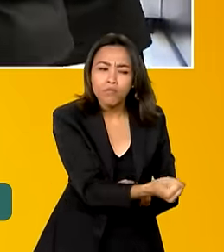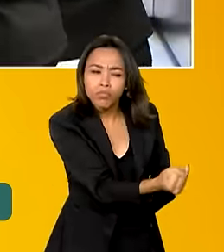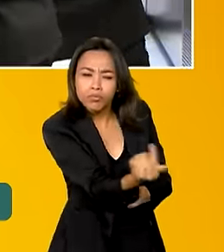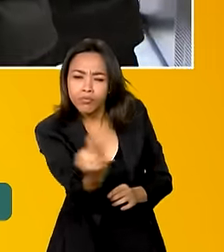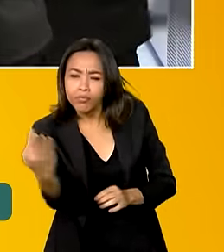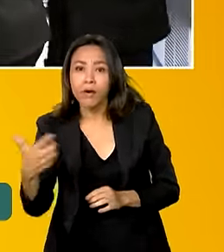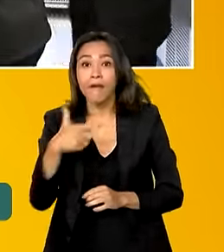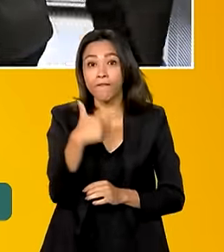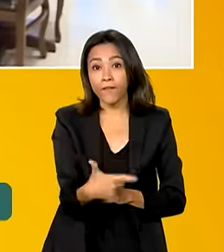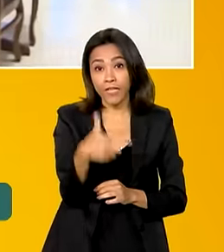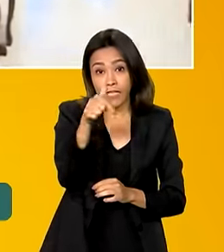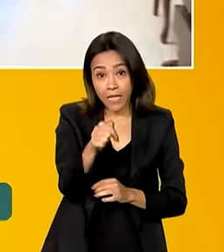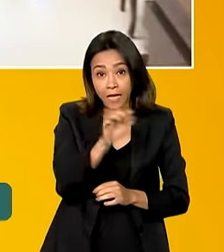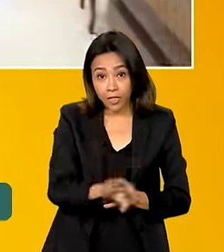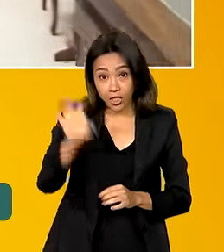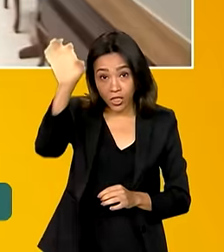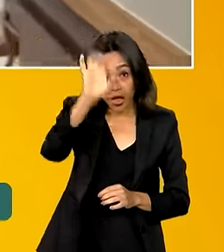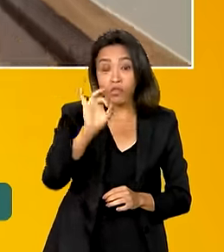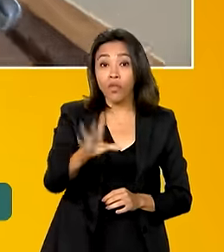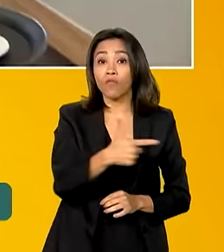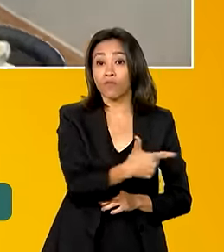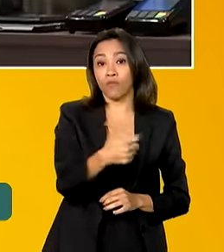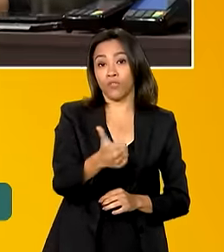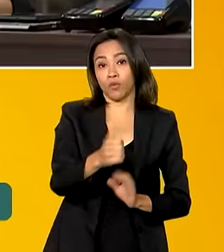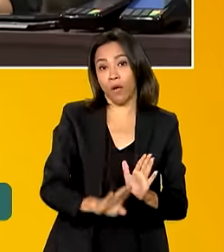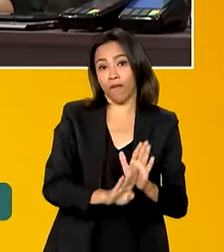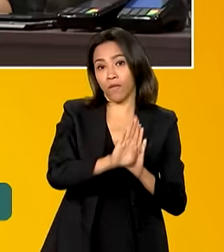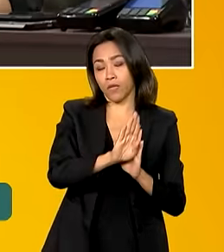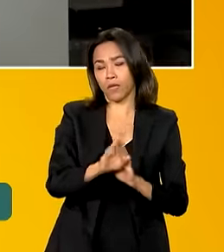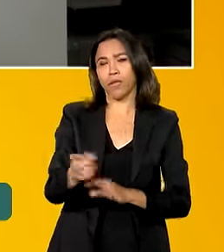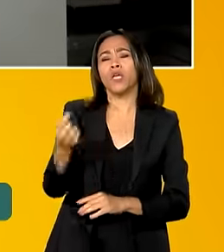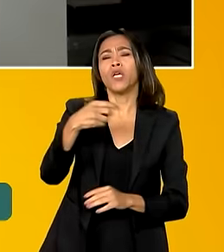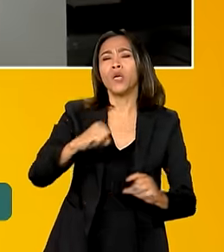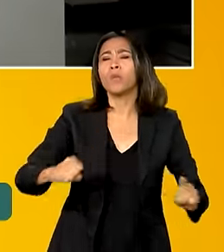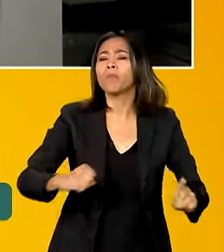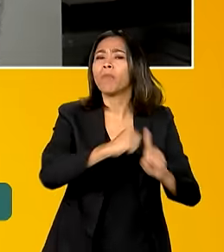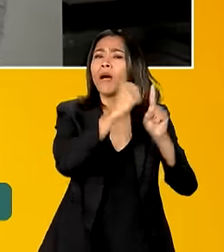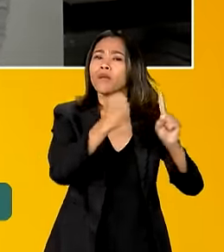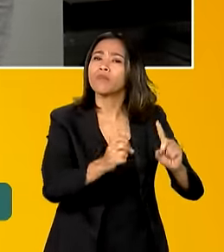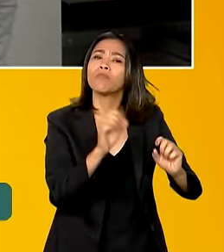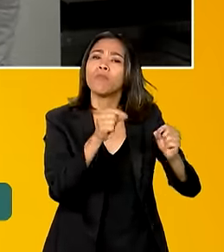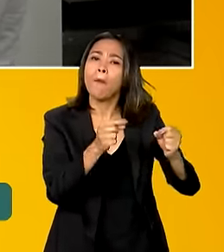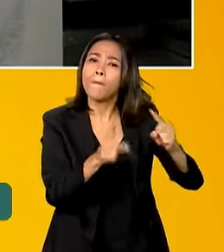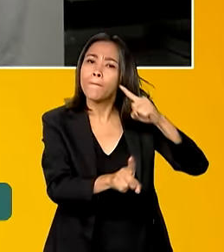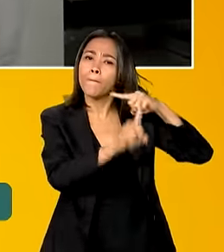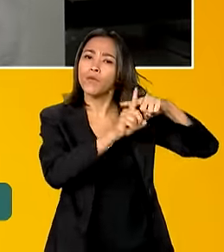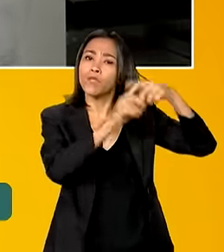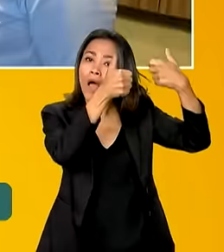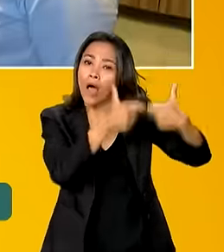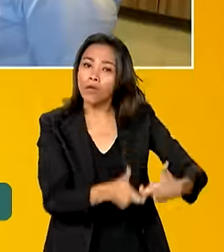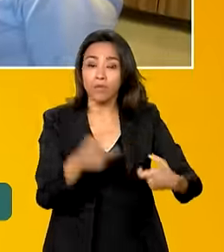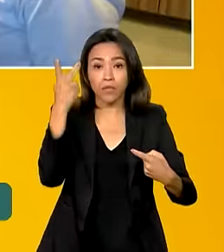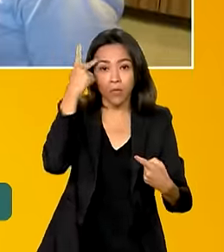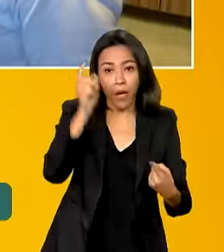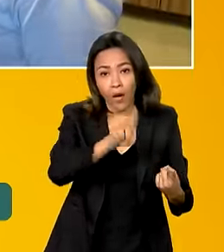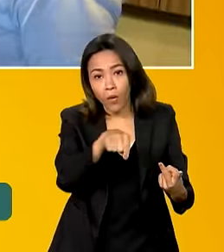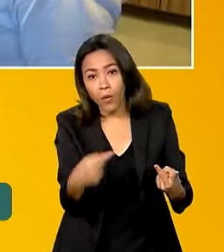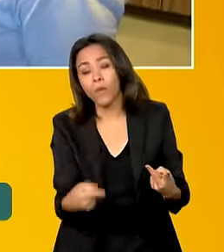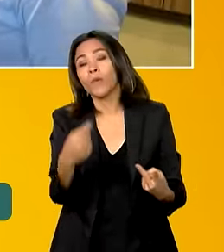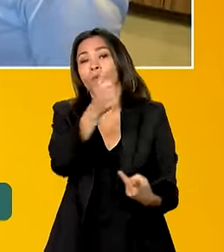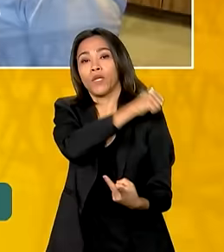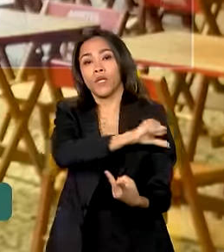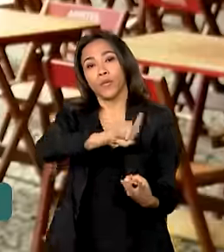unidades da federação. E o principal impacto positivo foi em São Paulo, seguido por Rio de Janeiro